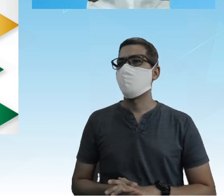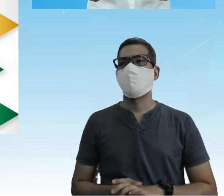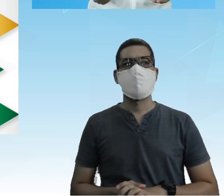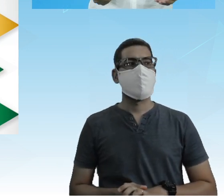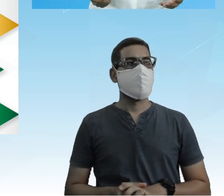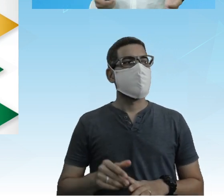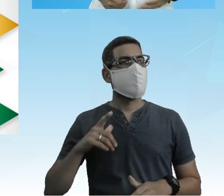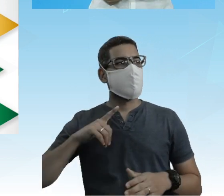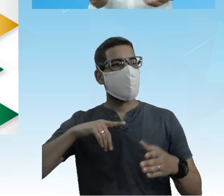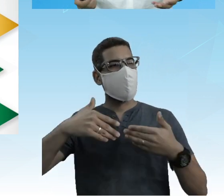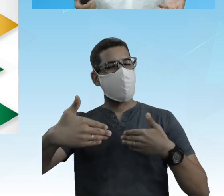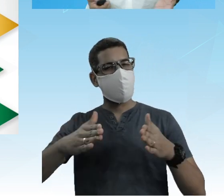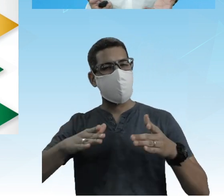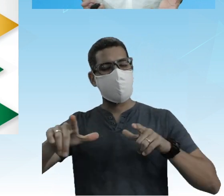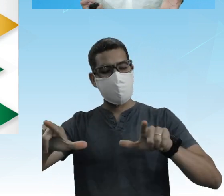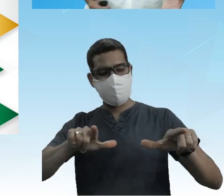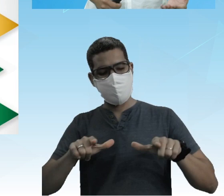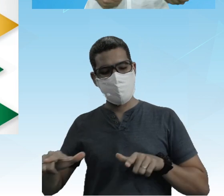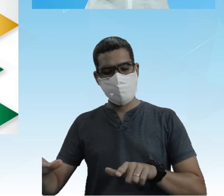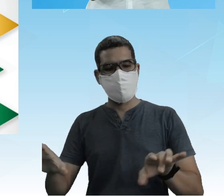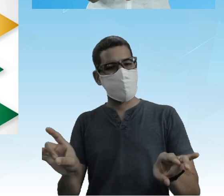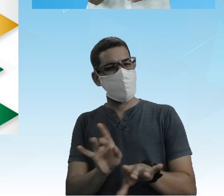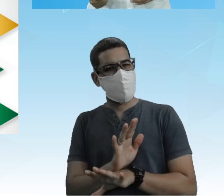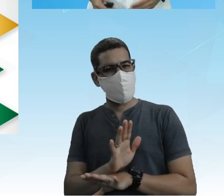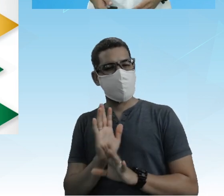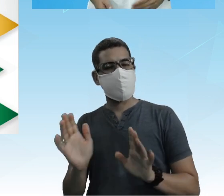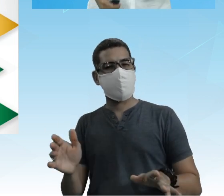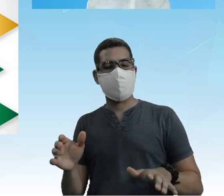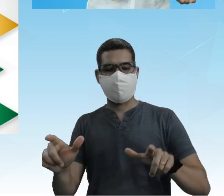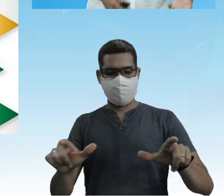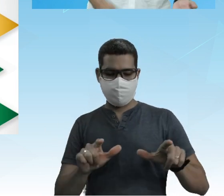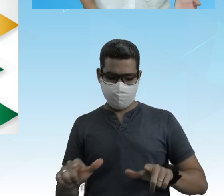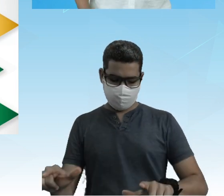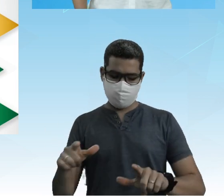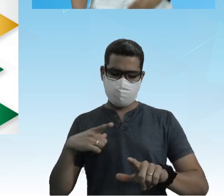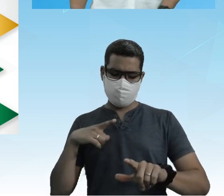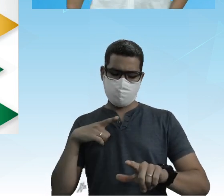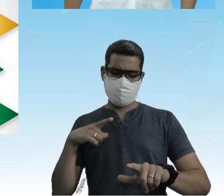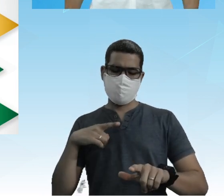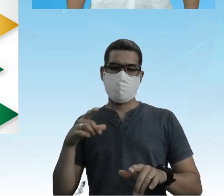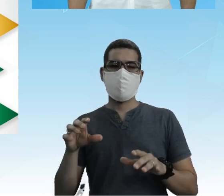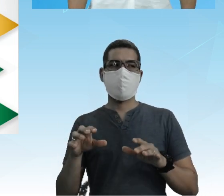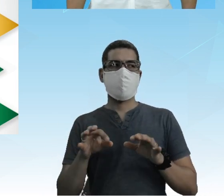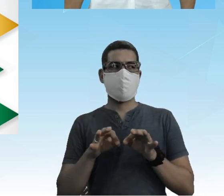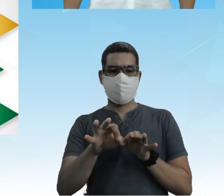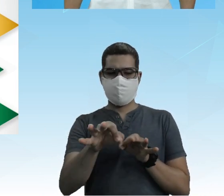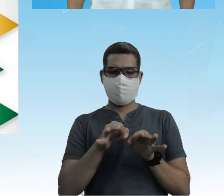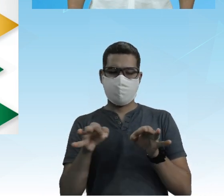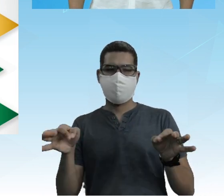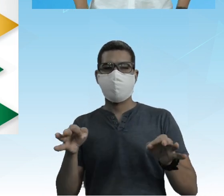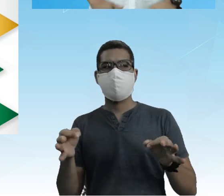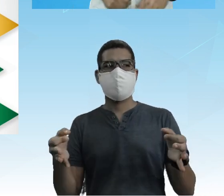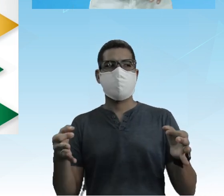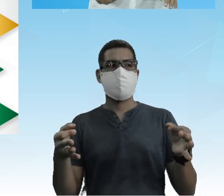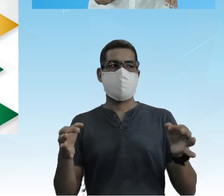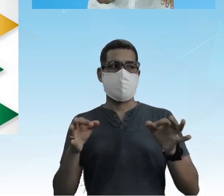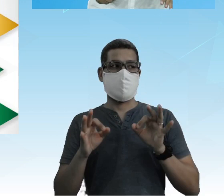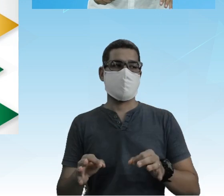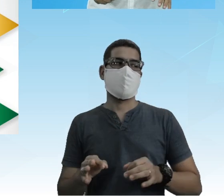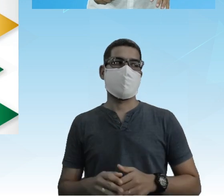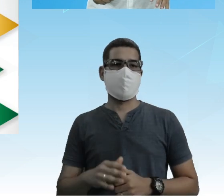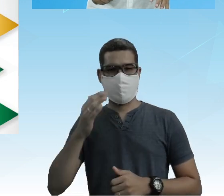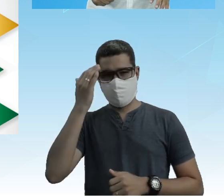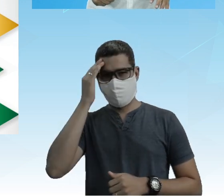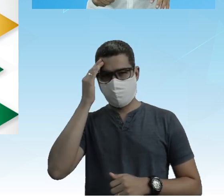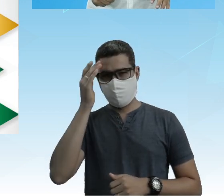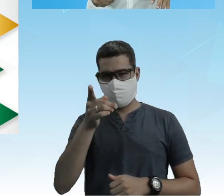Vem na caixa Assim também Aí cerâmica Já vem prontas Só pra montar Mas ele tem que fazer A simetria corretamente Tranquilo? Deu pra entender?